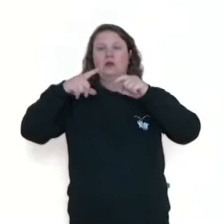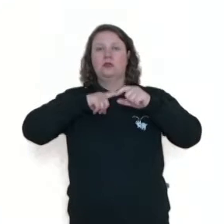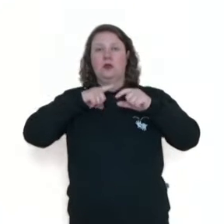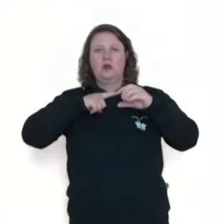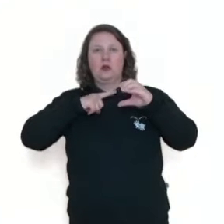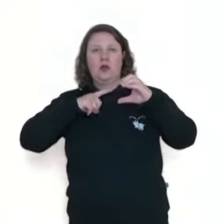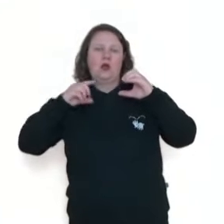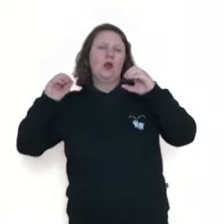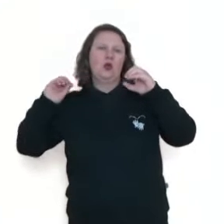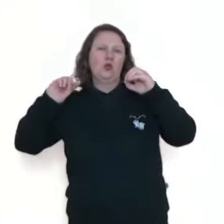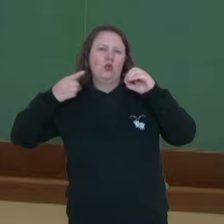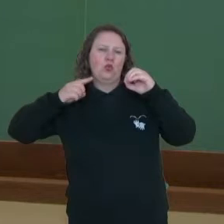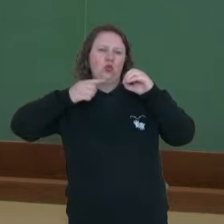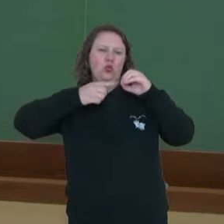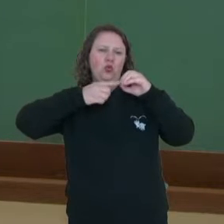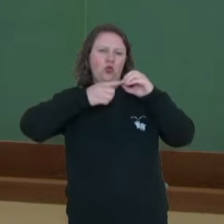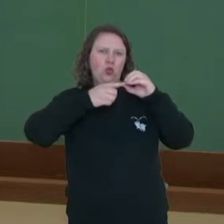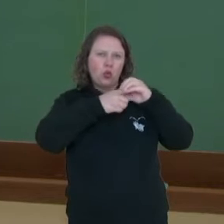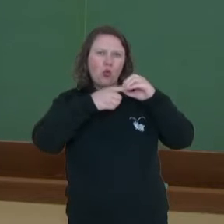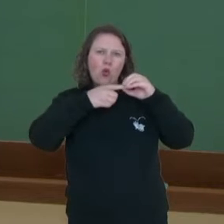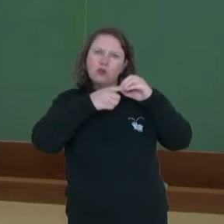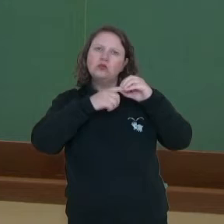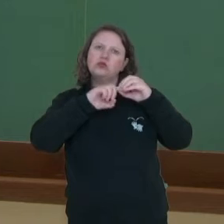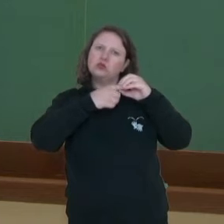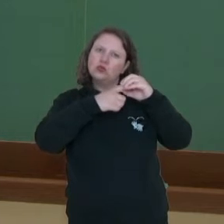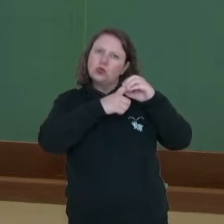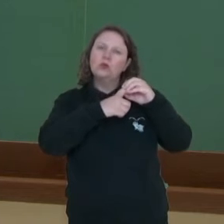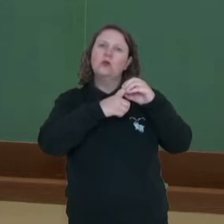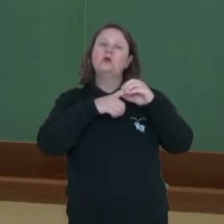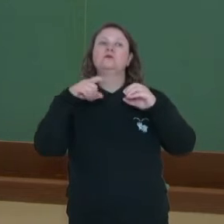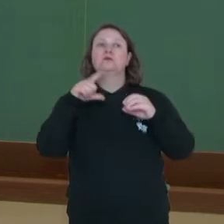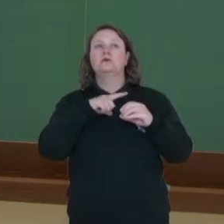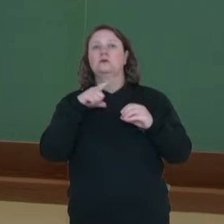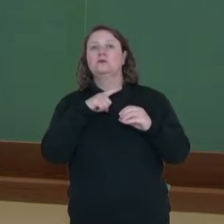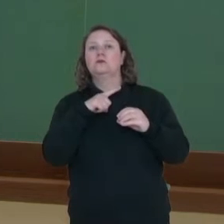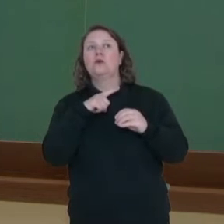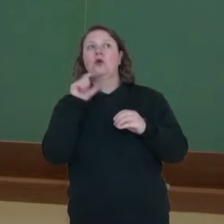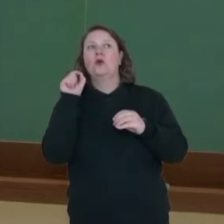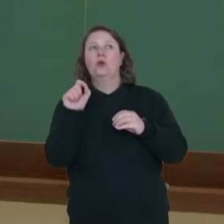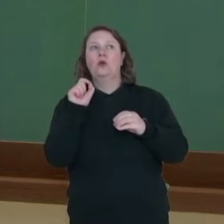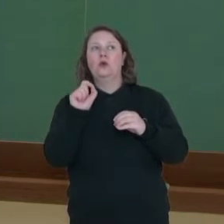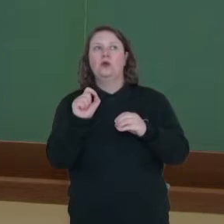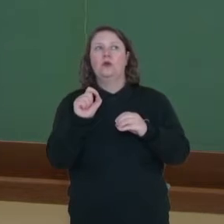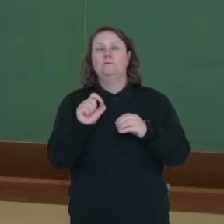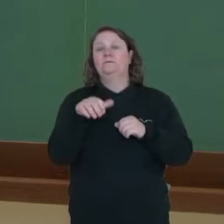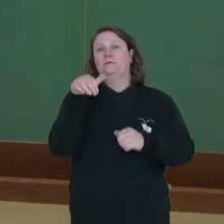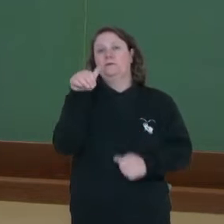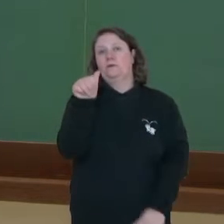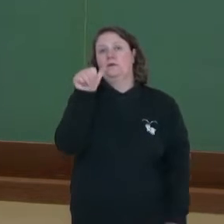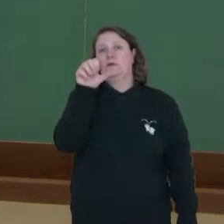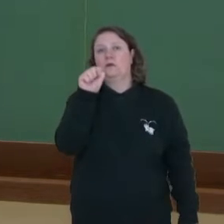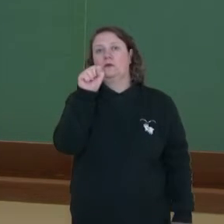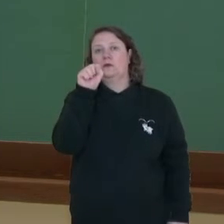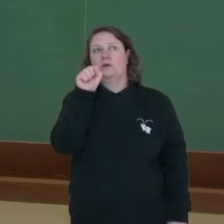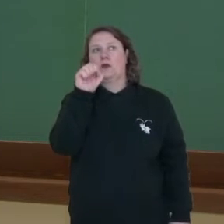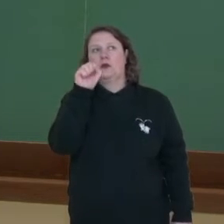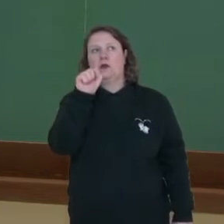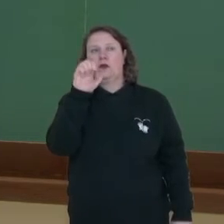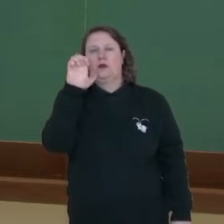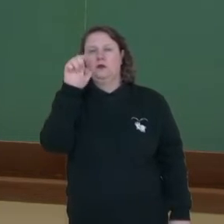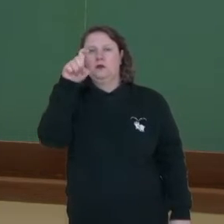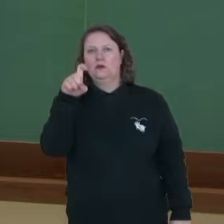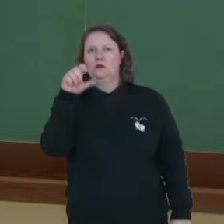assexuada. A assexuada é quando não ocorre troca de gametas ou troca de material genético. Eu